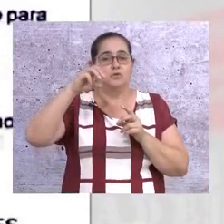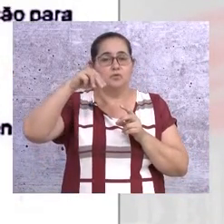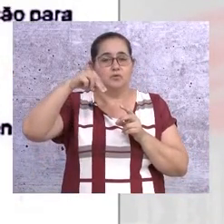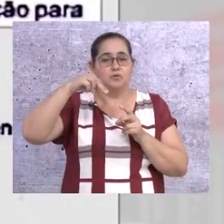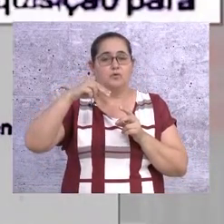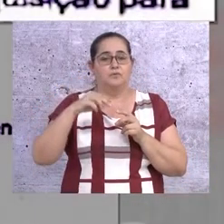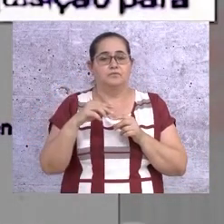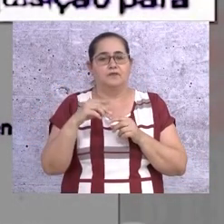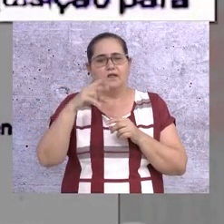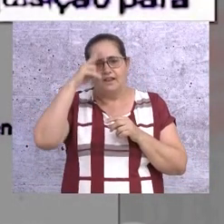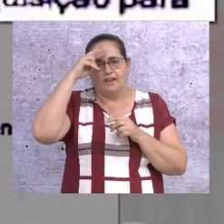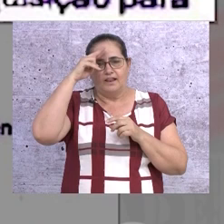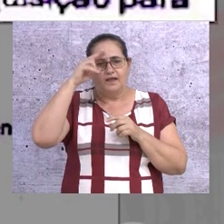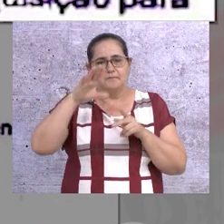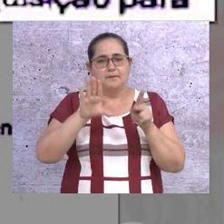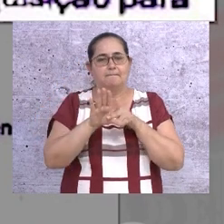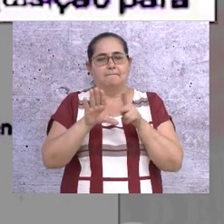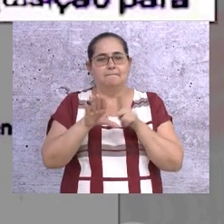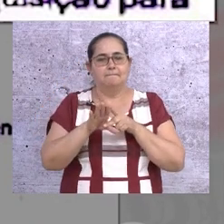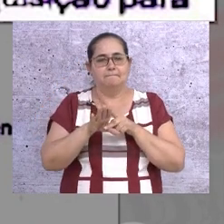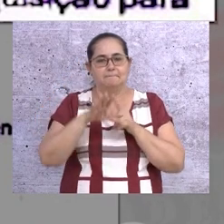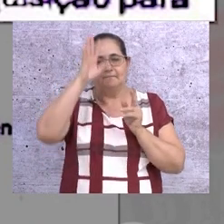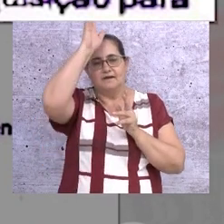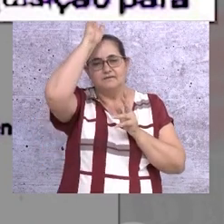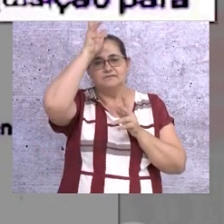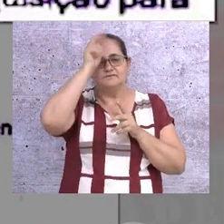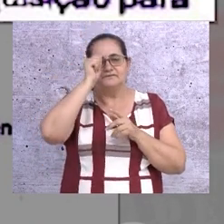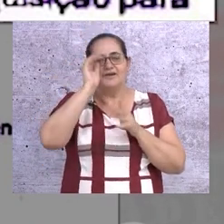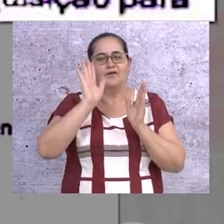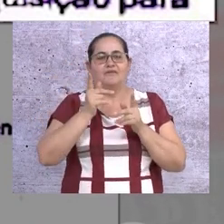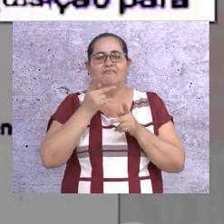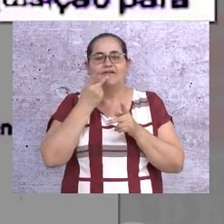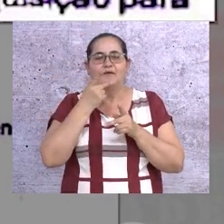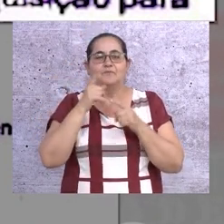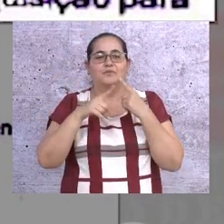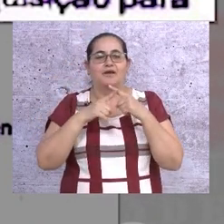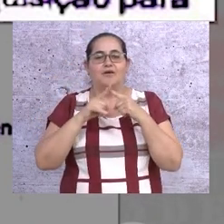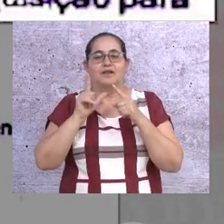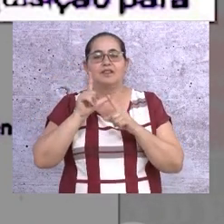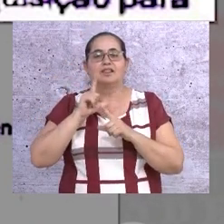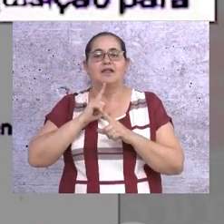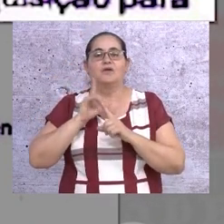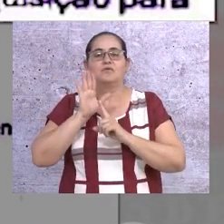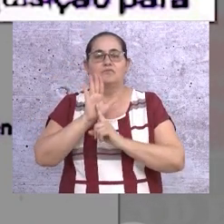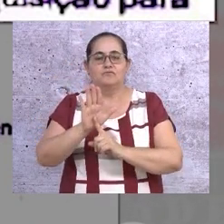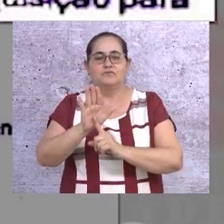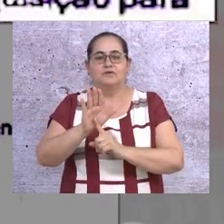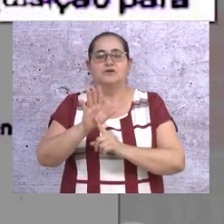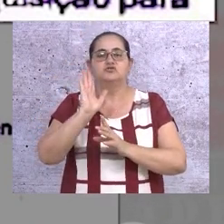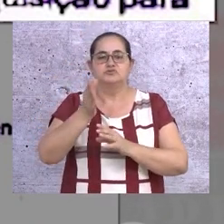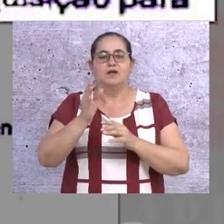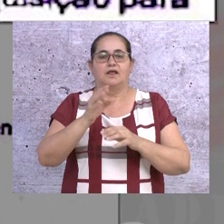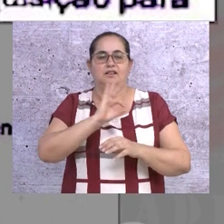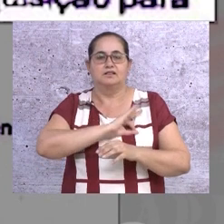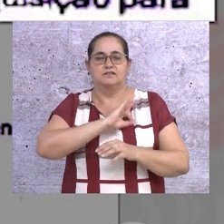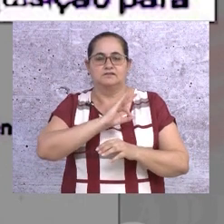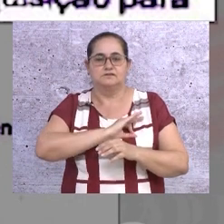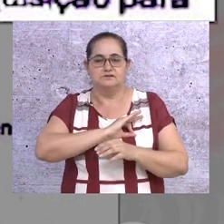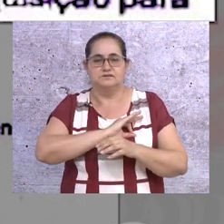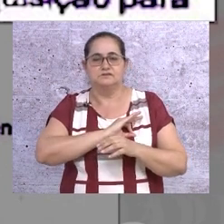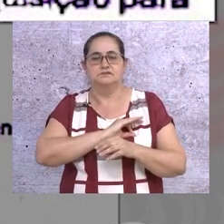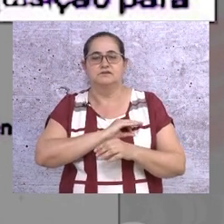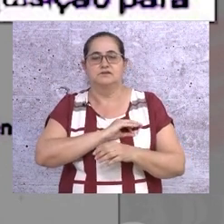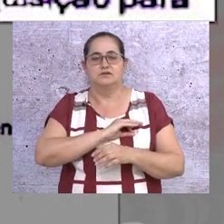Lembra do pé de frango? Olha lá, agora eu posso falar porque agora é público, tá? Isso foi encaminhado para a Delegacia Seccional de